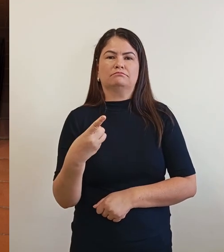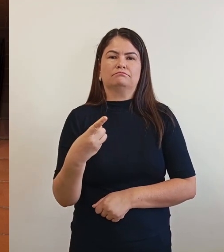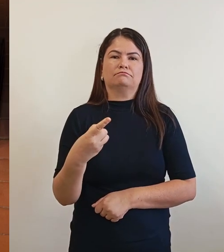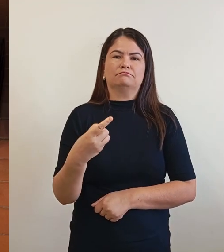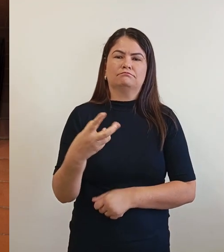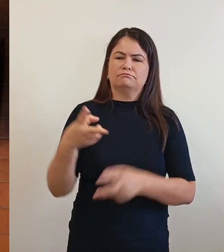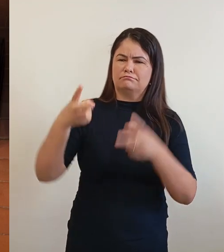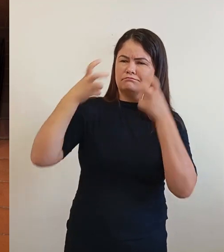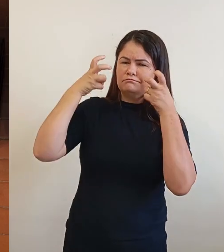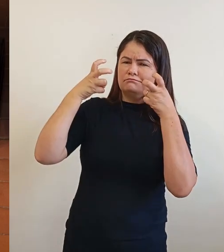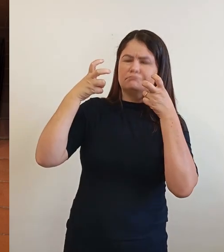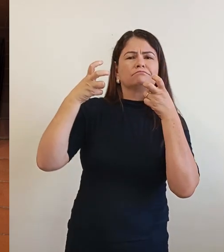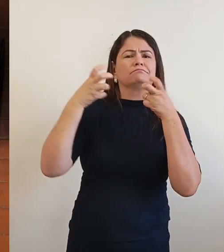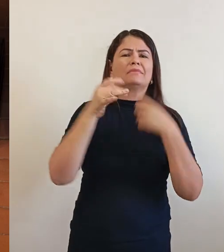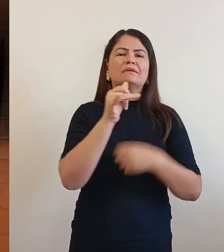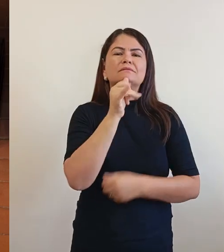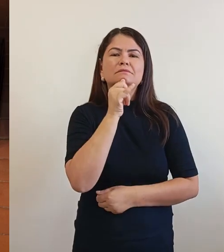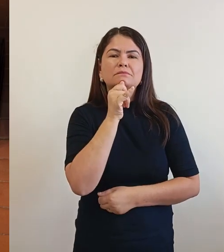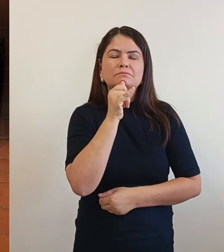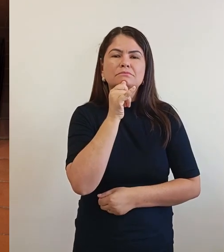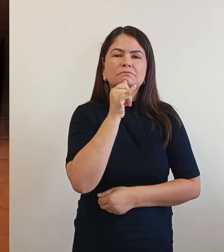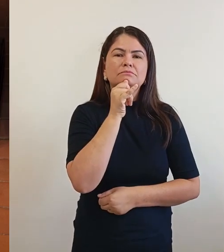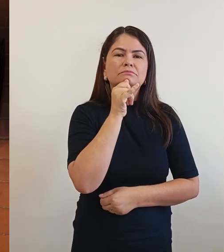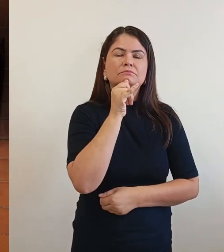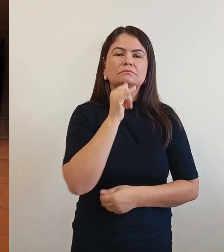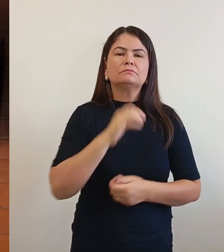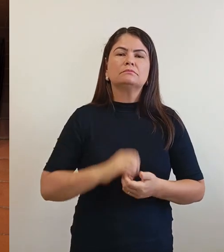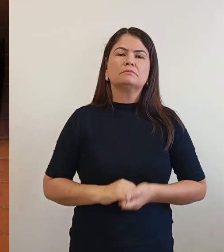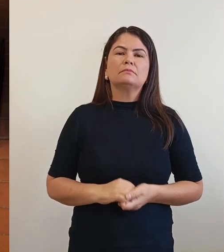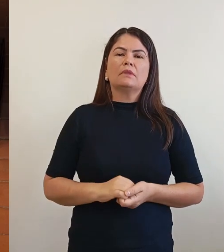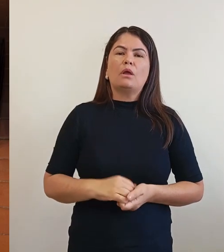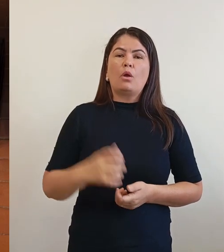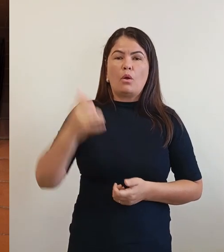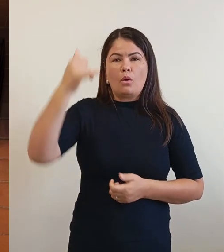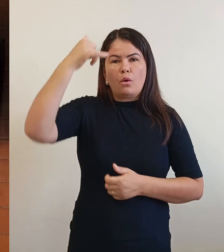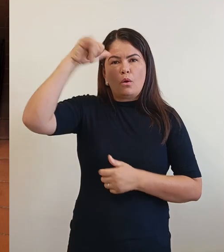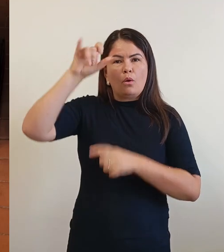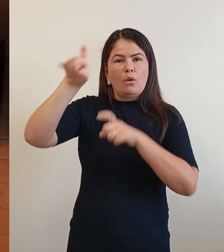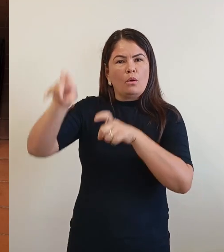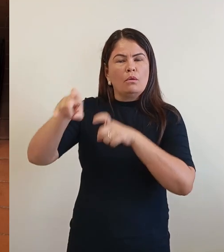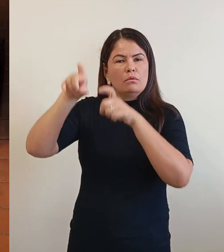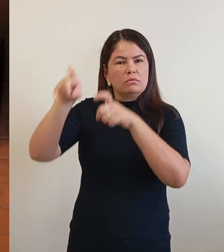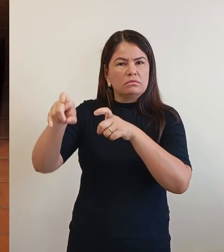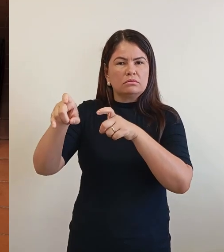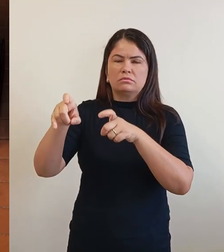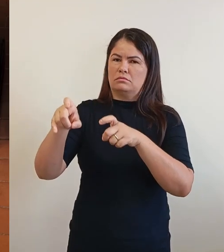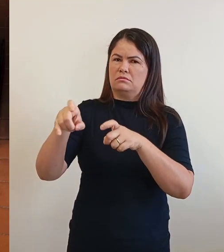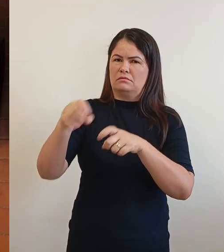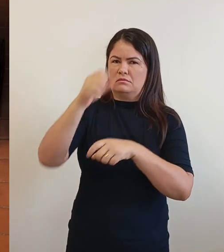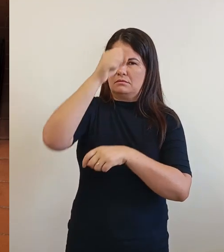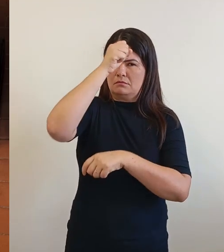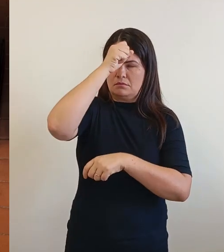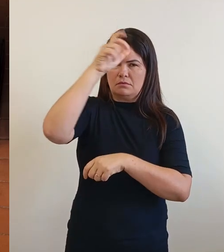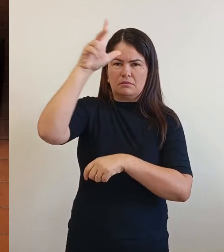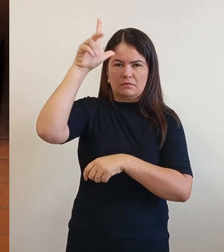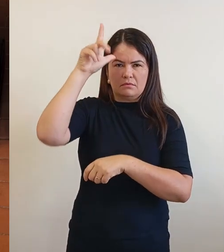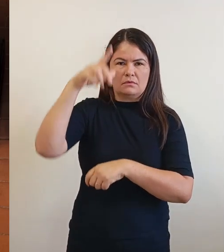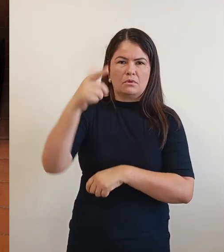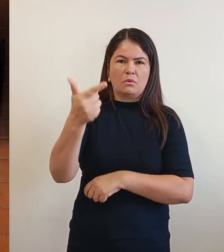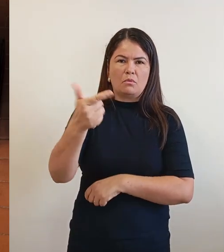rural. A prefeitura não tem dinheiro para abastecer o maquinário, poder arrumar as estradas dos